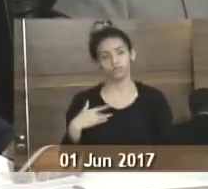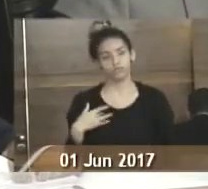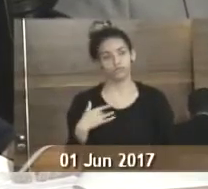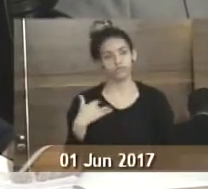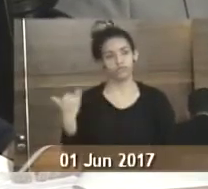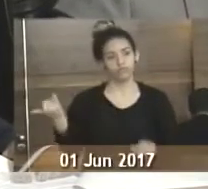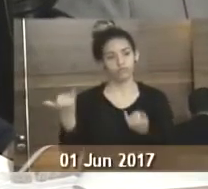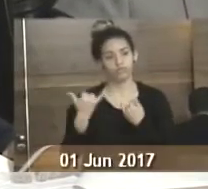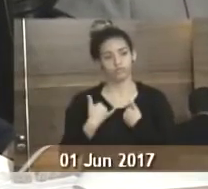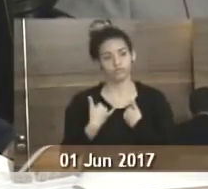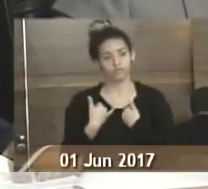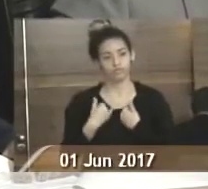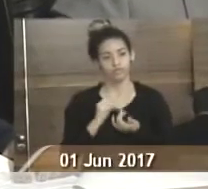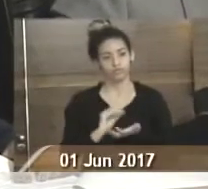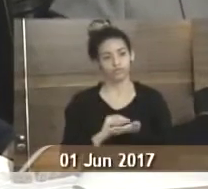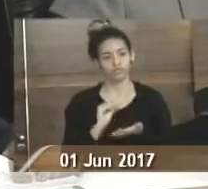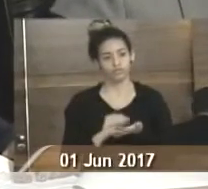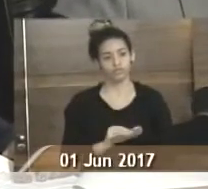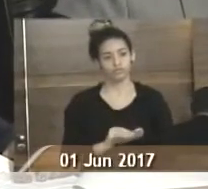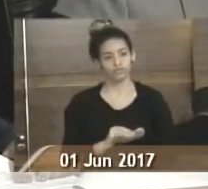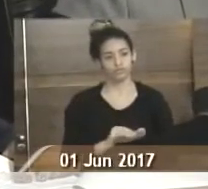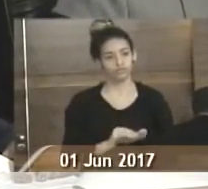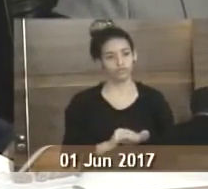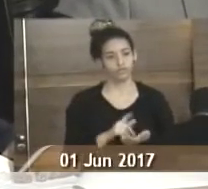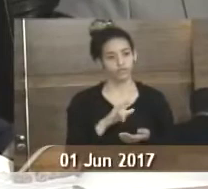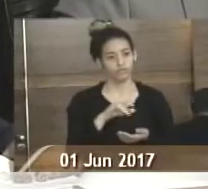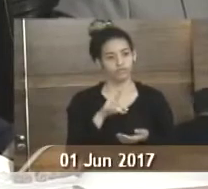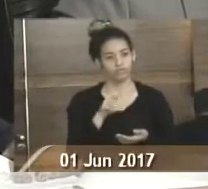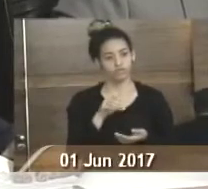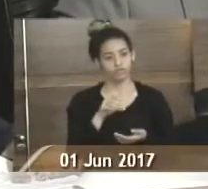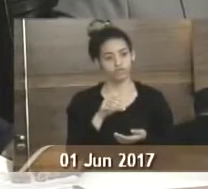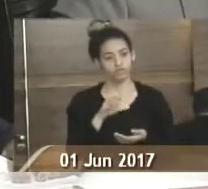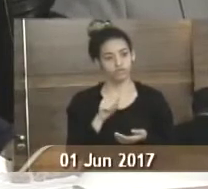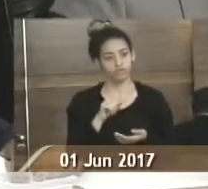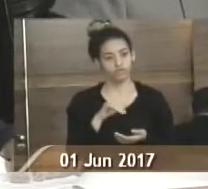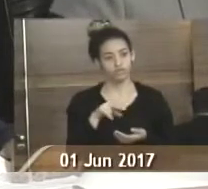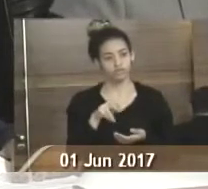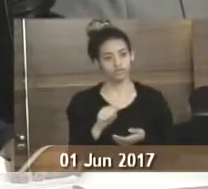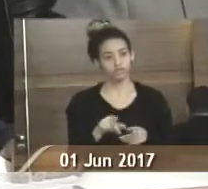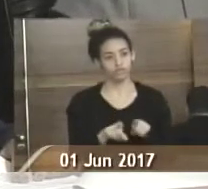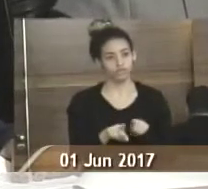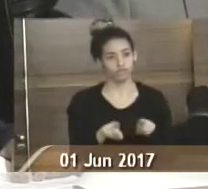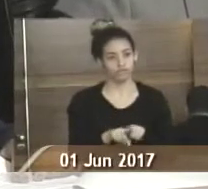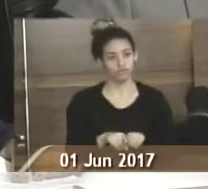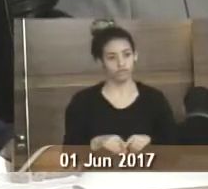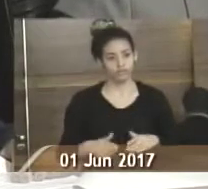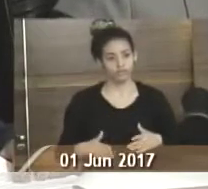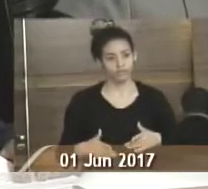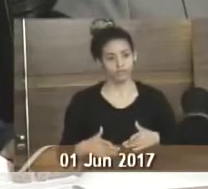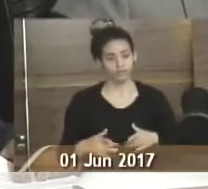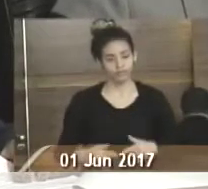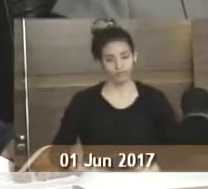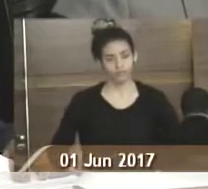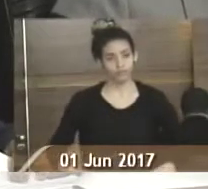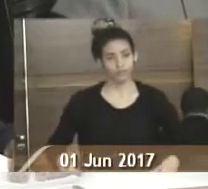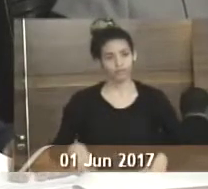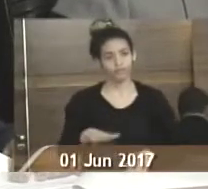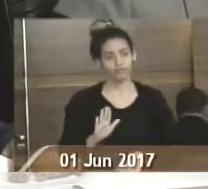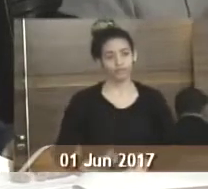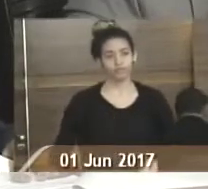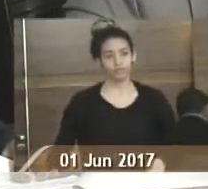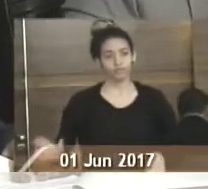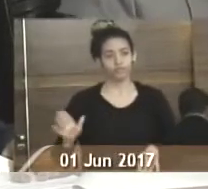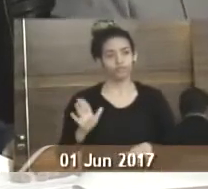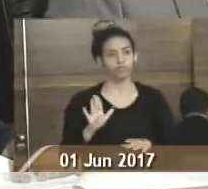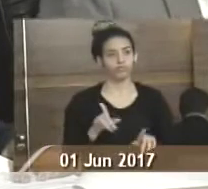informações sobre a falta de lidocaína, sonda uretral e fralda infantil na farmácia da Secretaria de Saúde, assim como